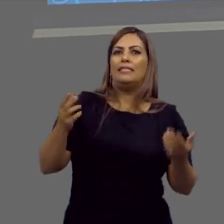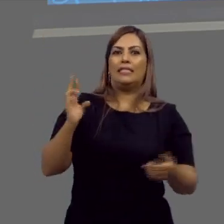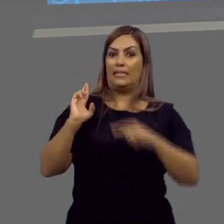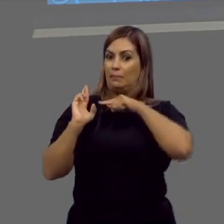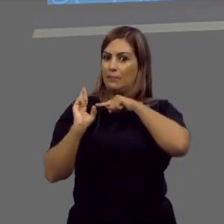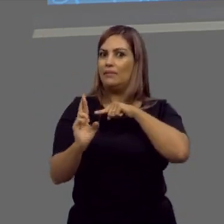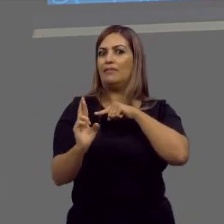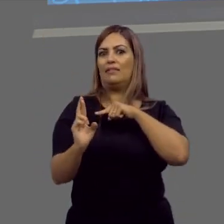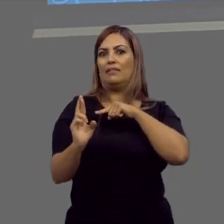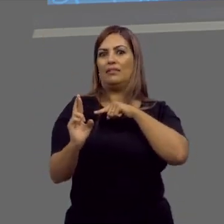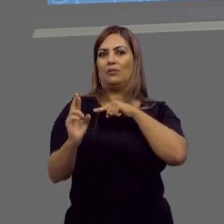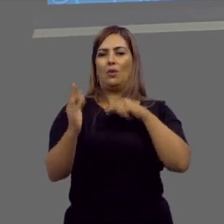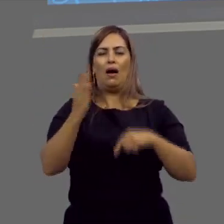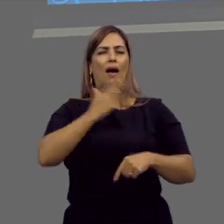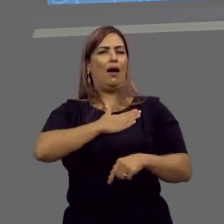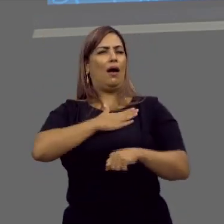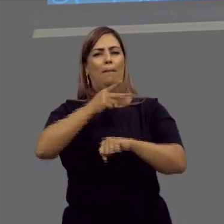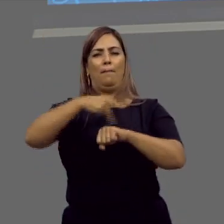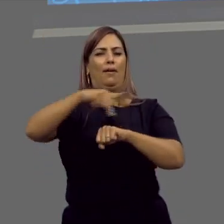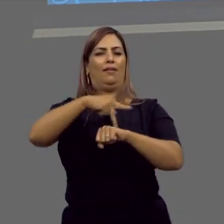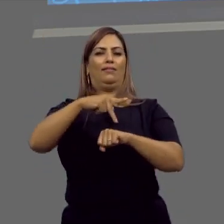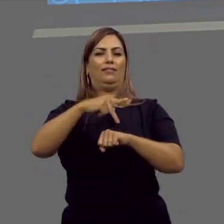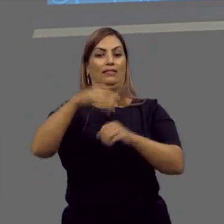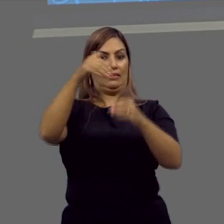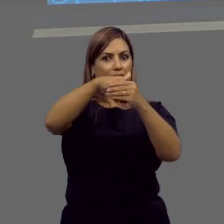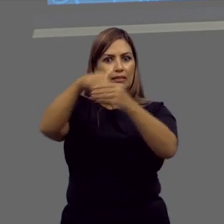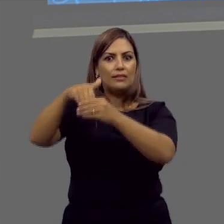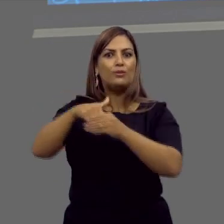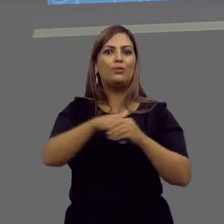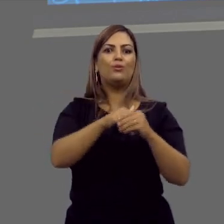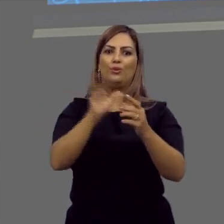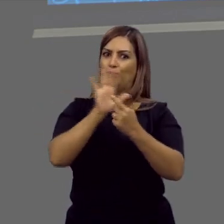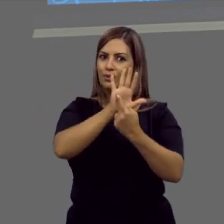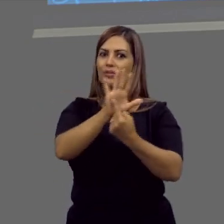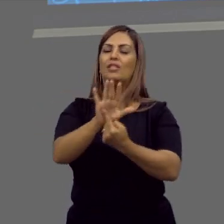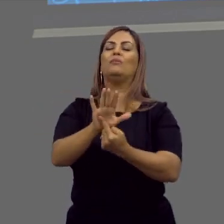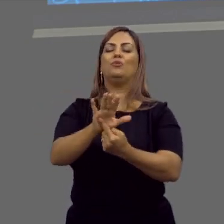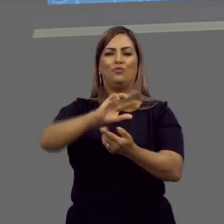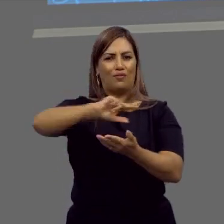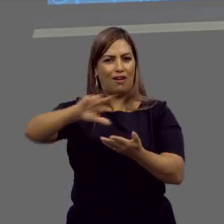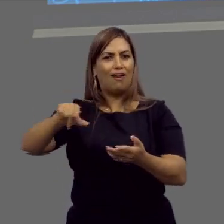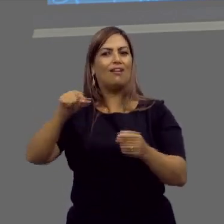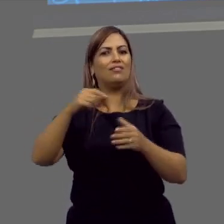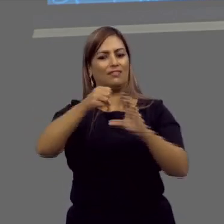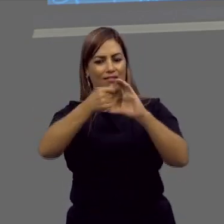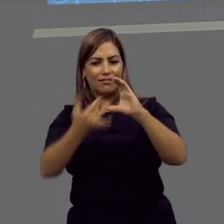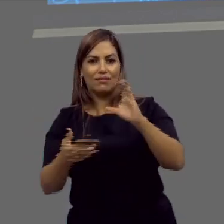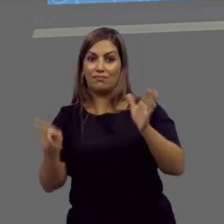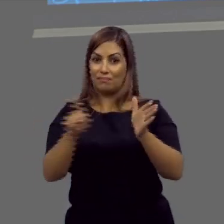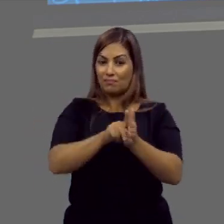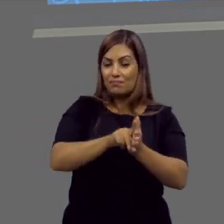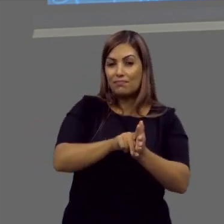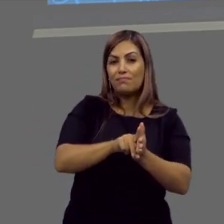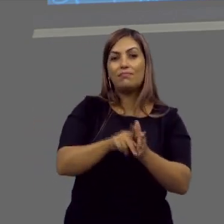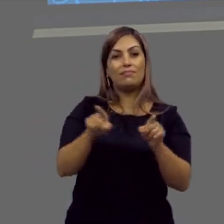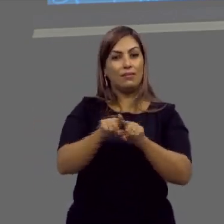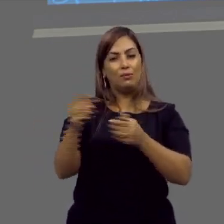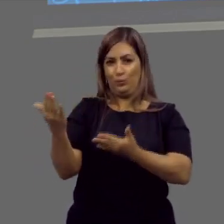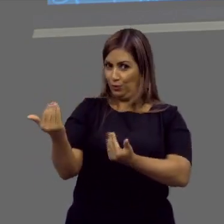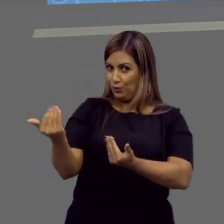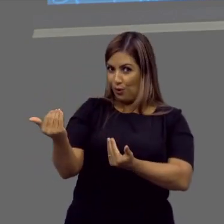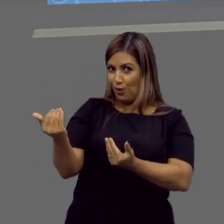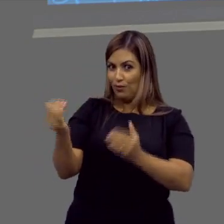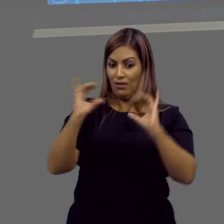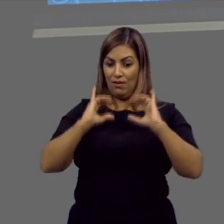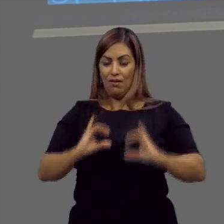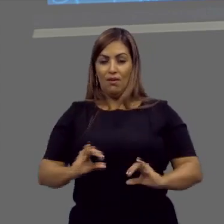representado como uma pátria amada. Nas eleições, nós trouxemos muito isso como característica própria. E